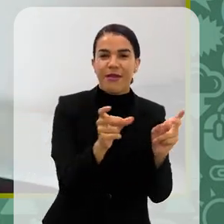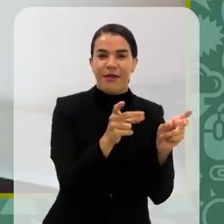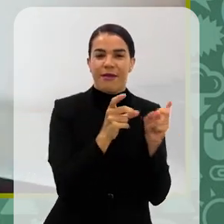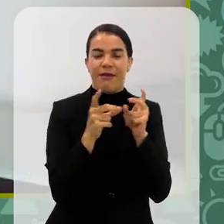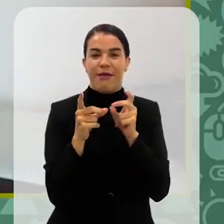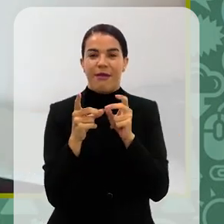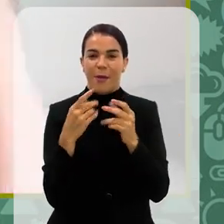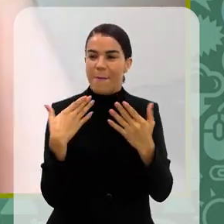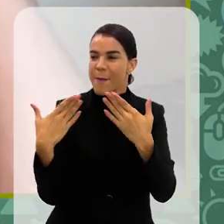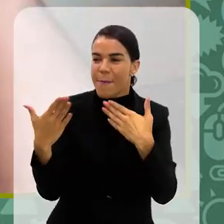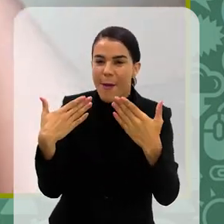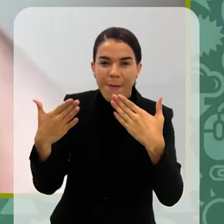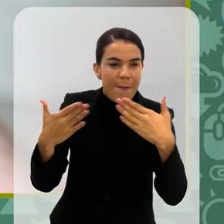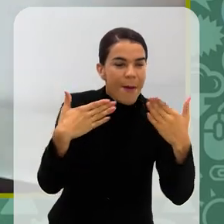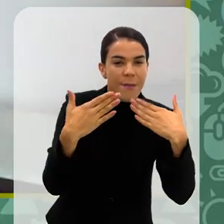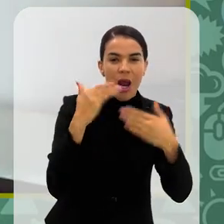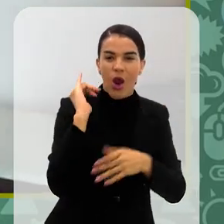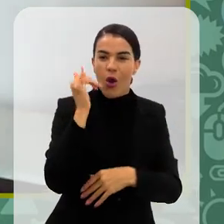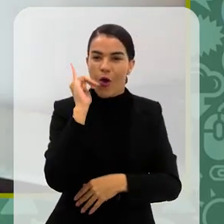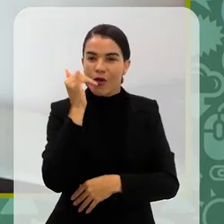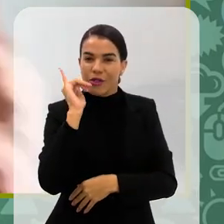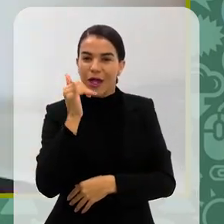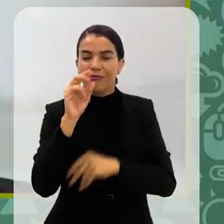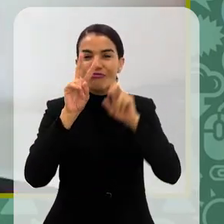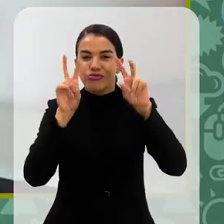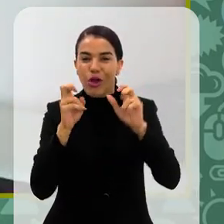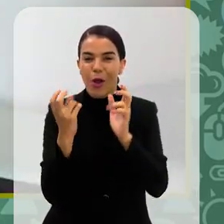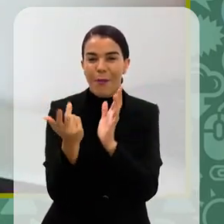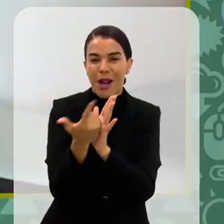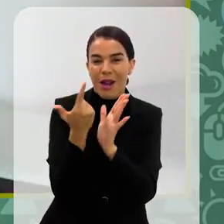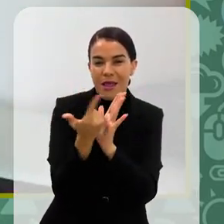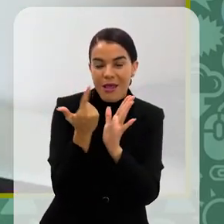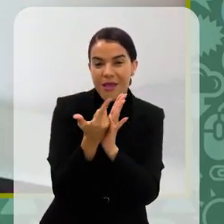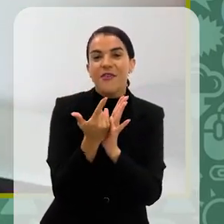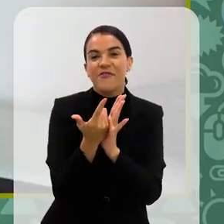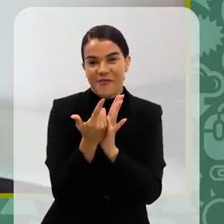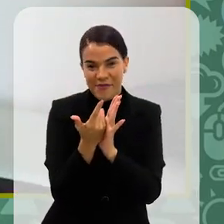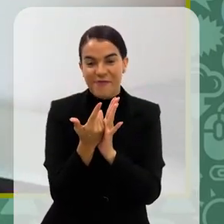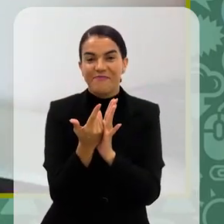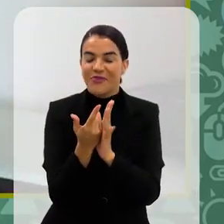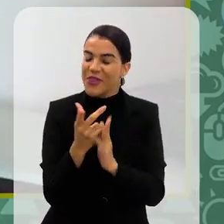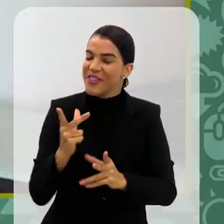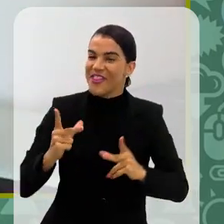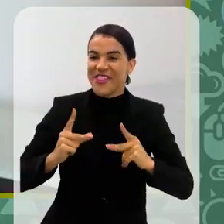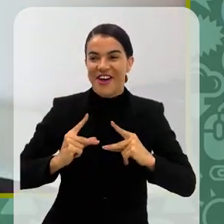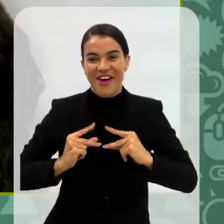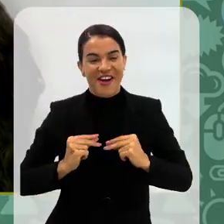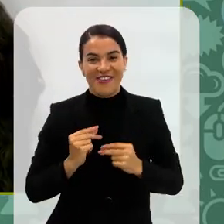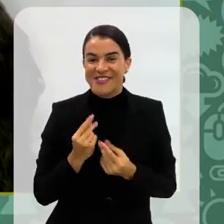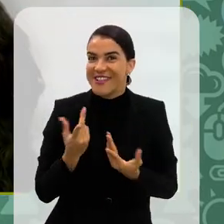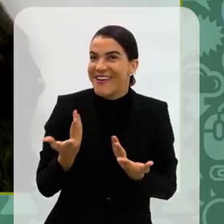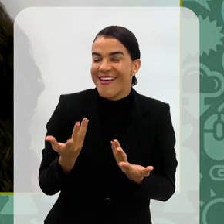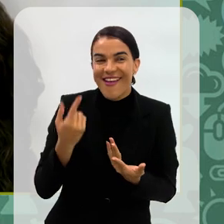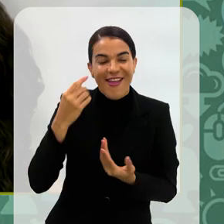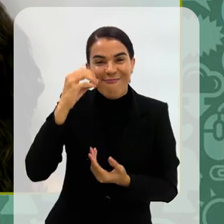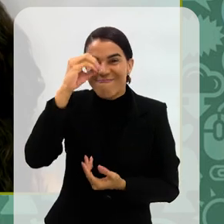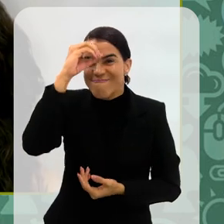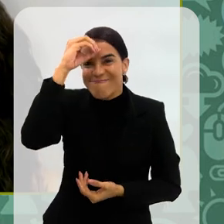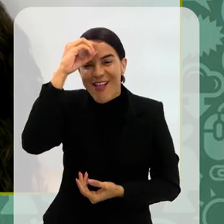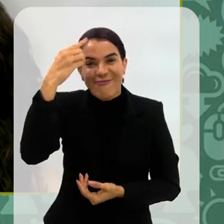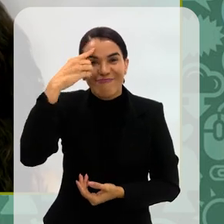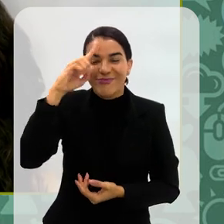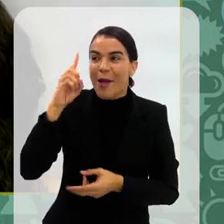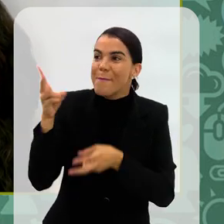contato direto, conversar, contar a história do livro. E, nossa, eu nem